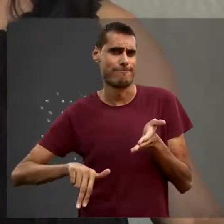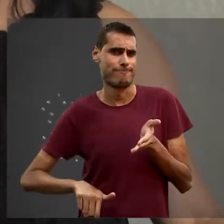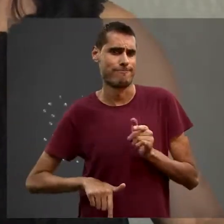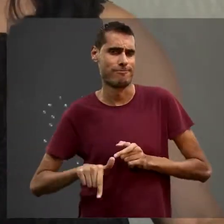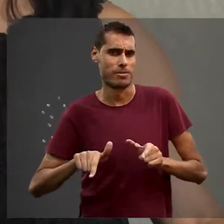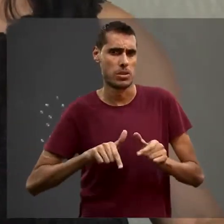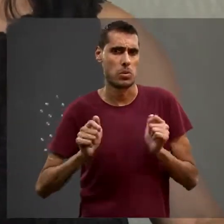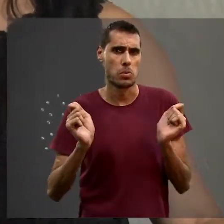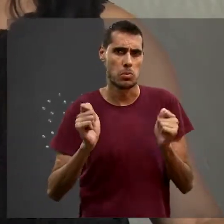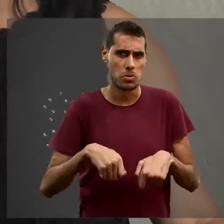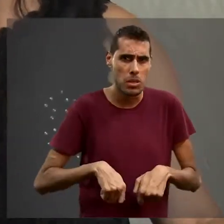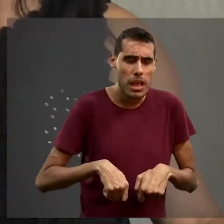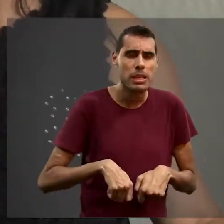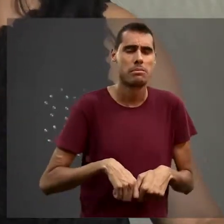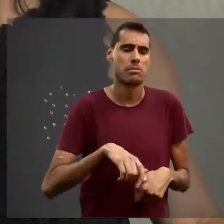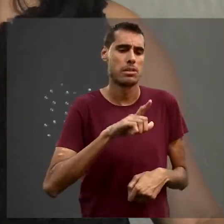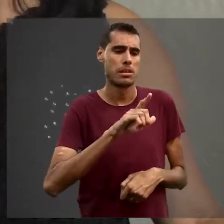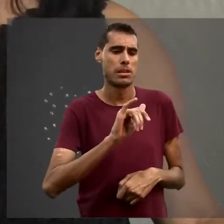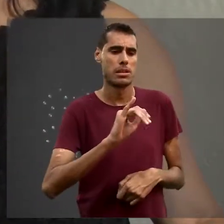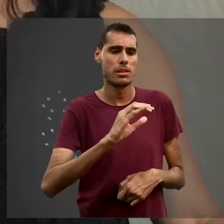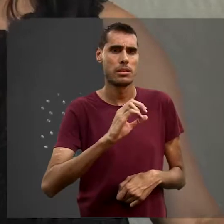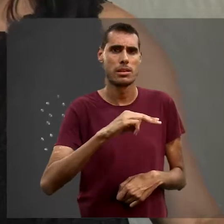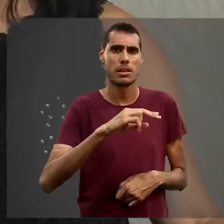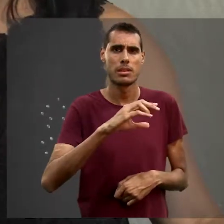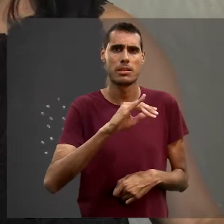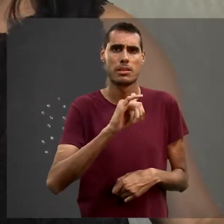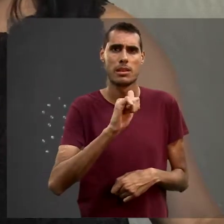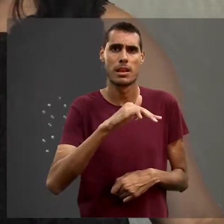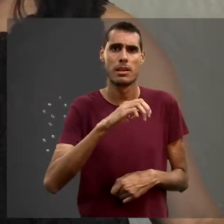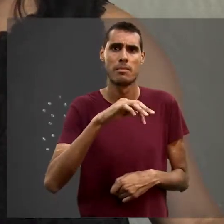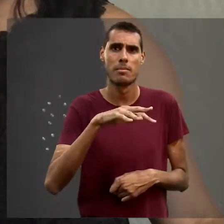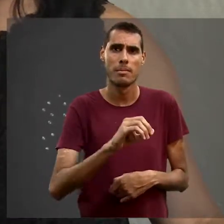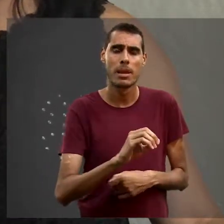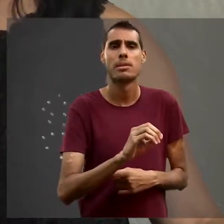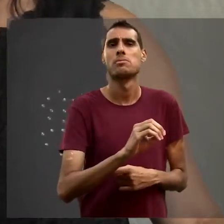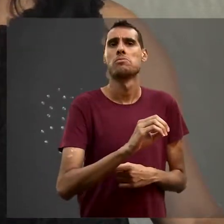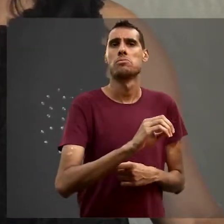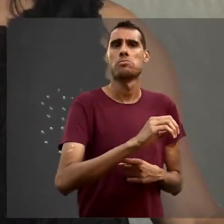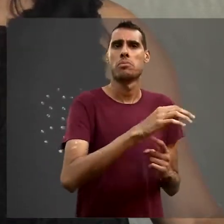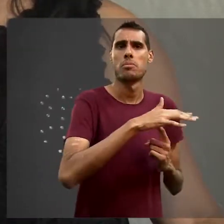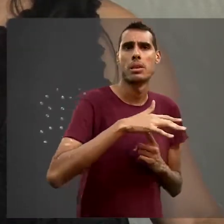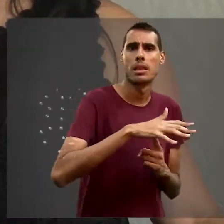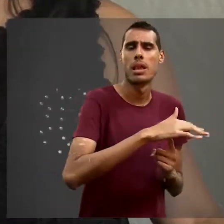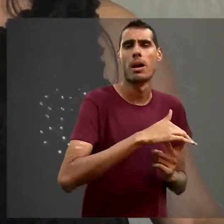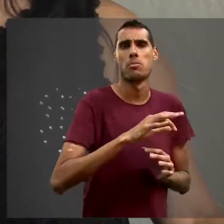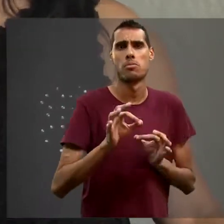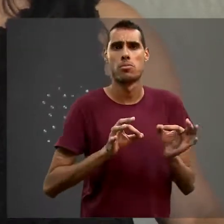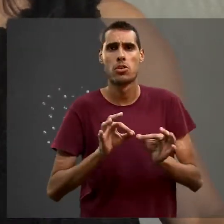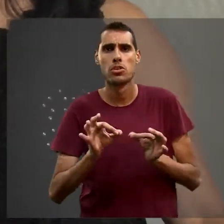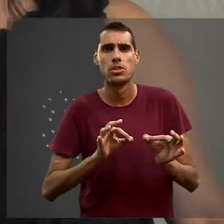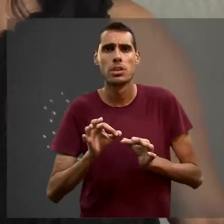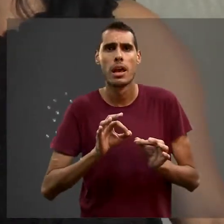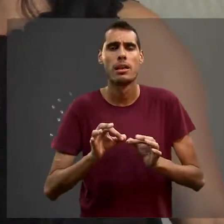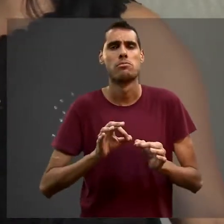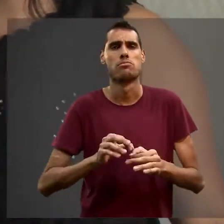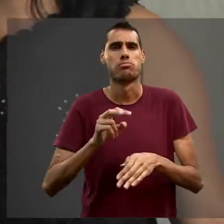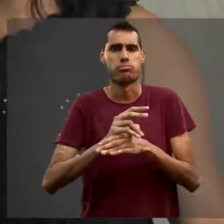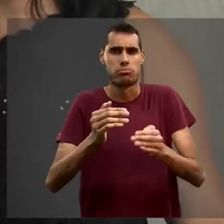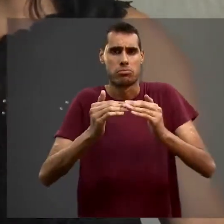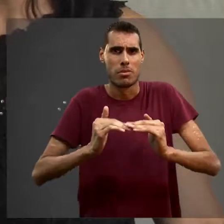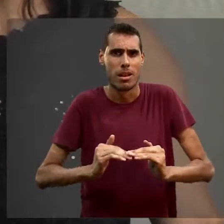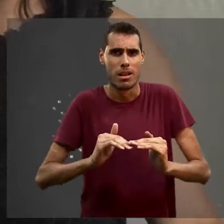desde licenciamentos ambientais, projetos de aterros sanitários, ele pode atuar não só na parte